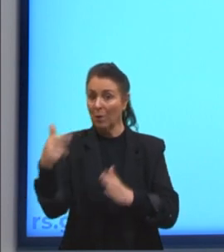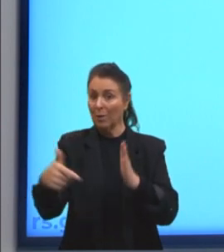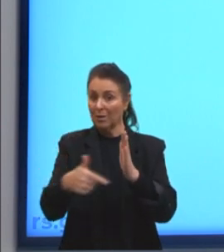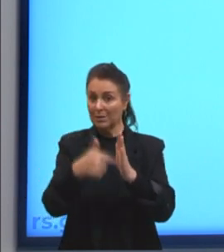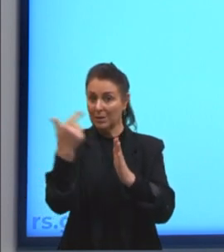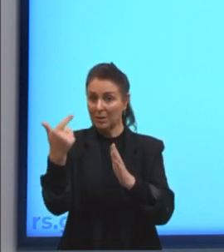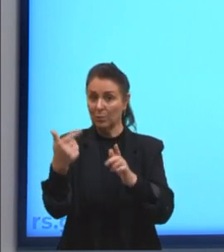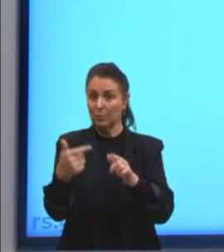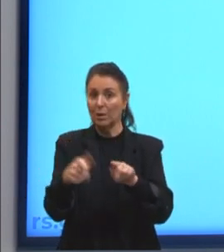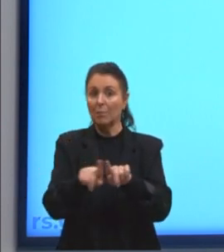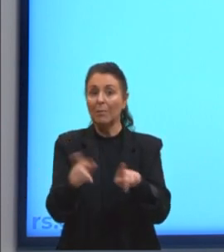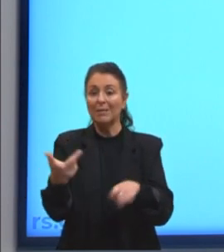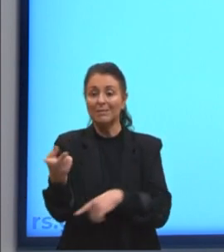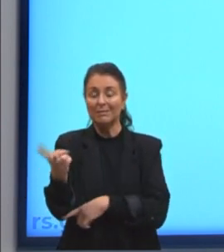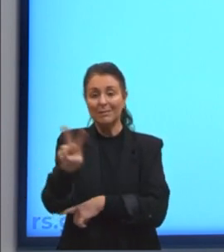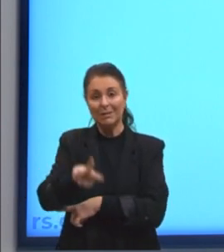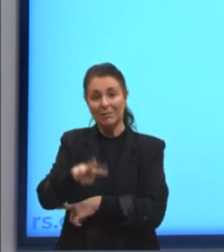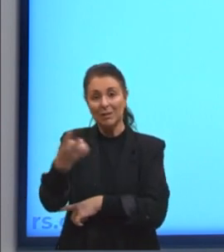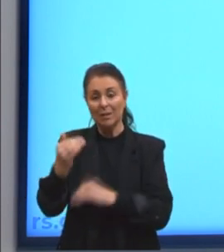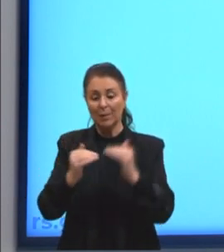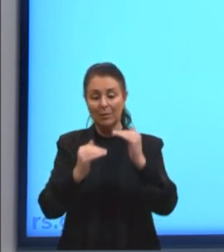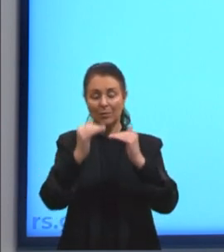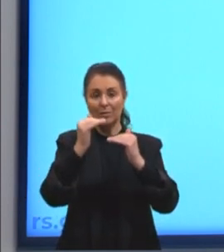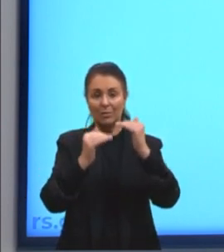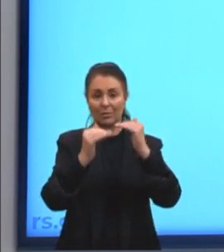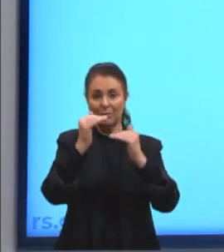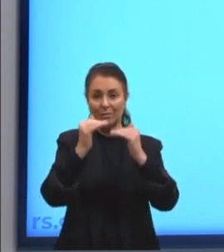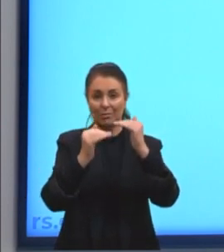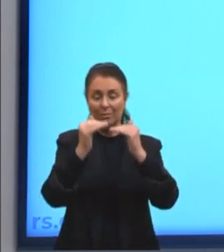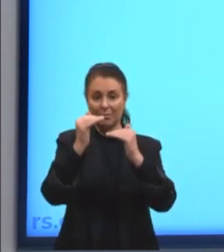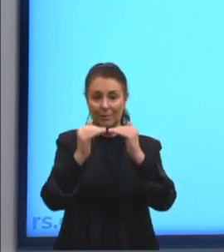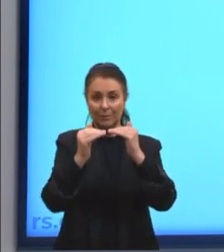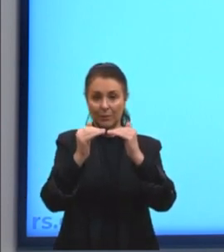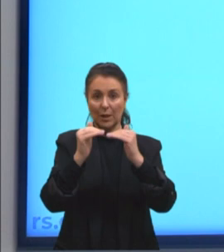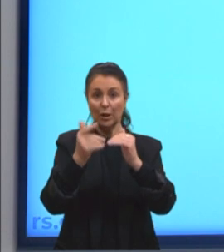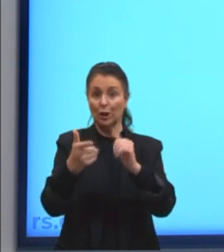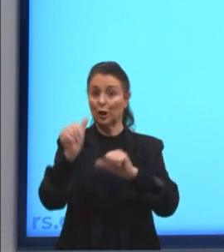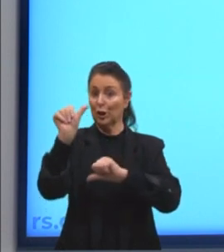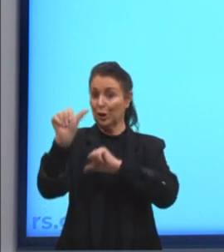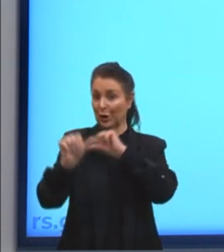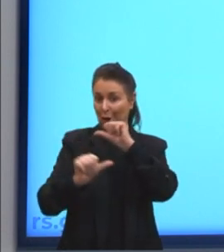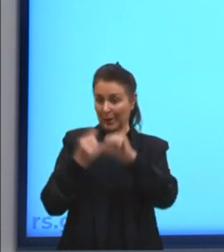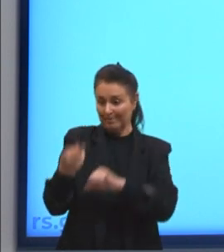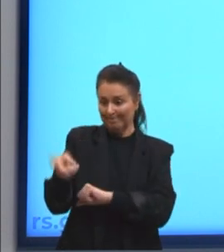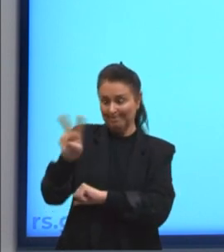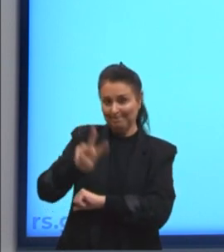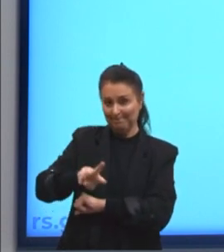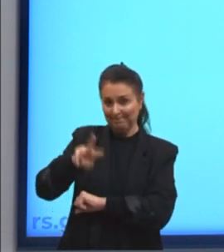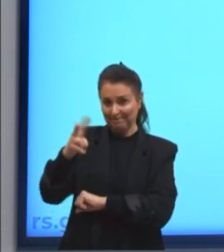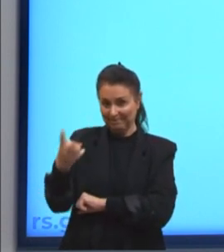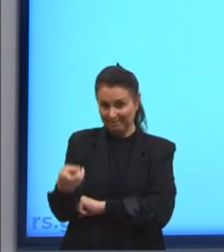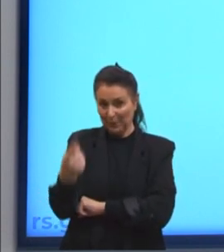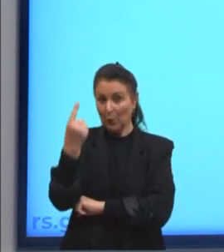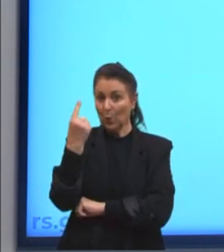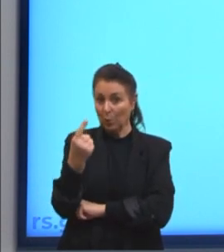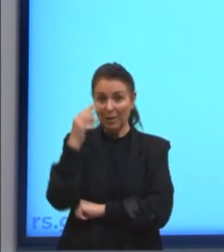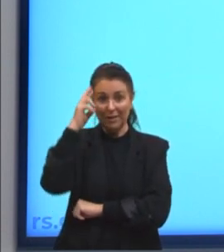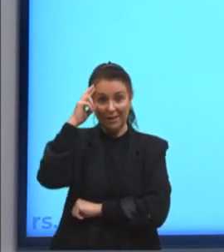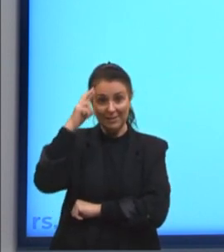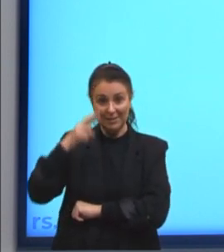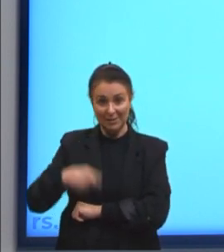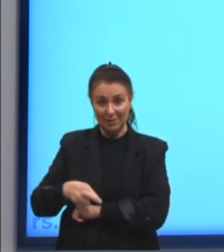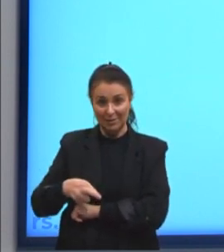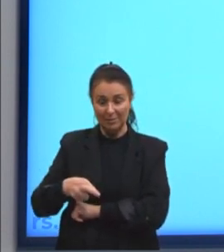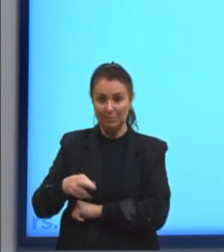inversamente proporcional. Então, uma das dicas é, invertemos uma das razões. Tanto faz qual